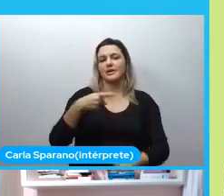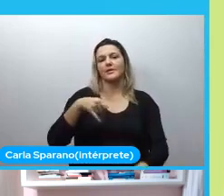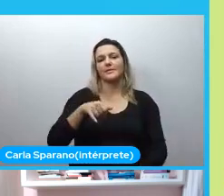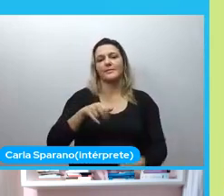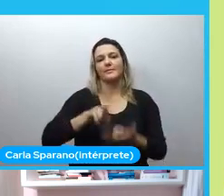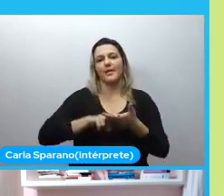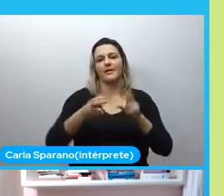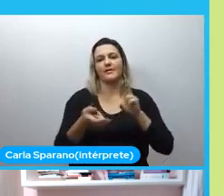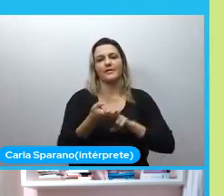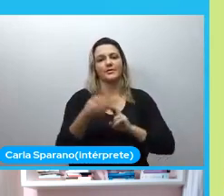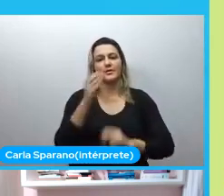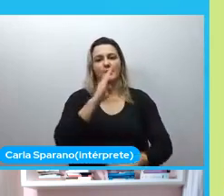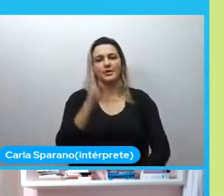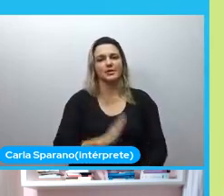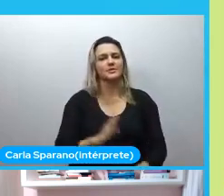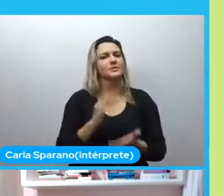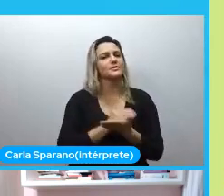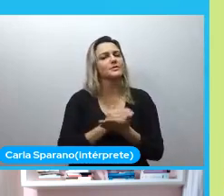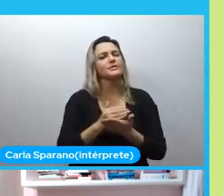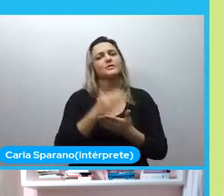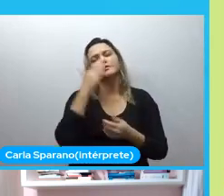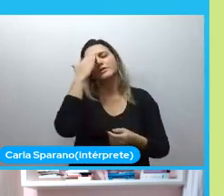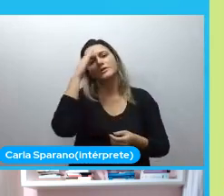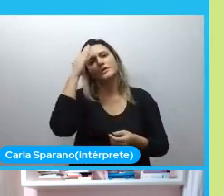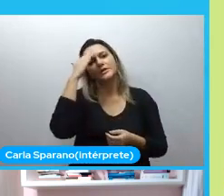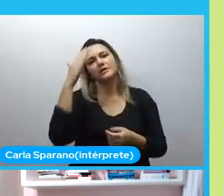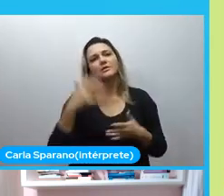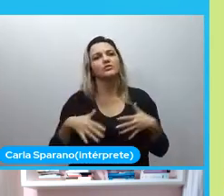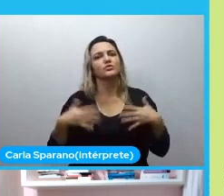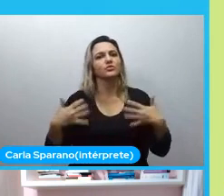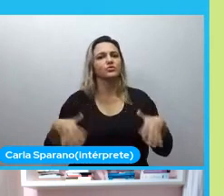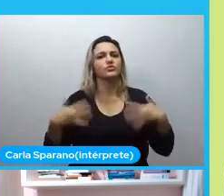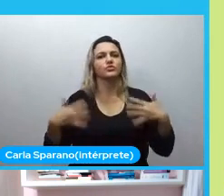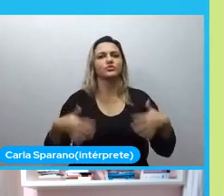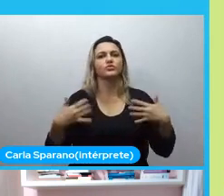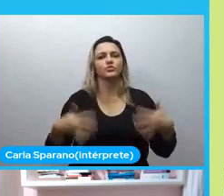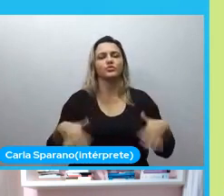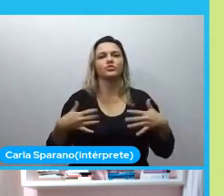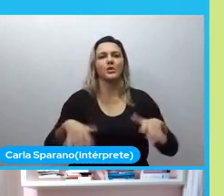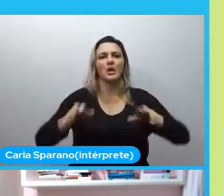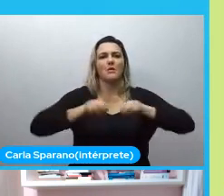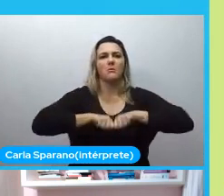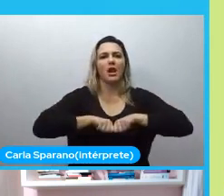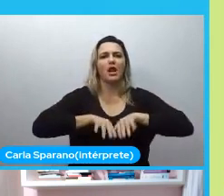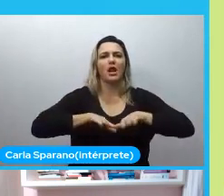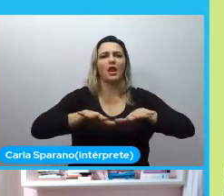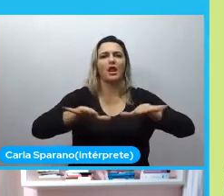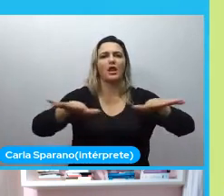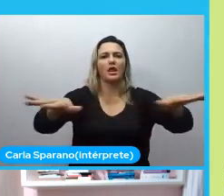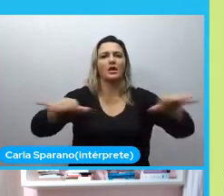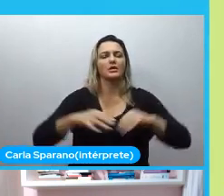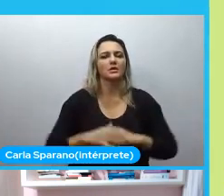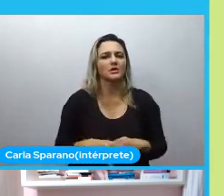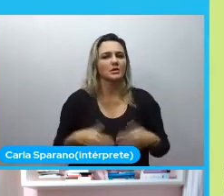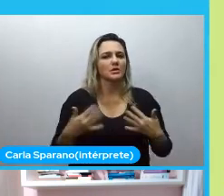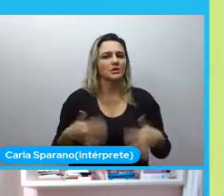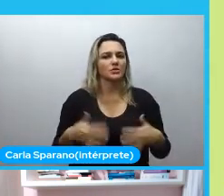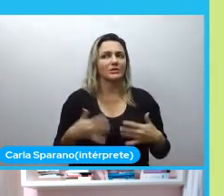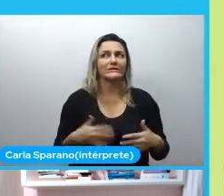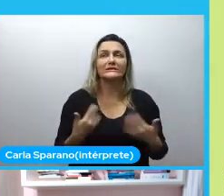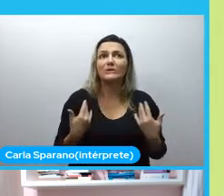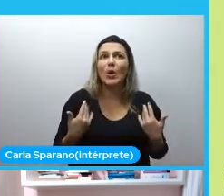E a gente começou a entender um pouquinho o tamanho que a iniciativa pediu alcançar. ficou assim, caramba, a gente veio para Recife.